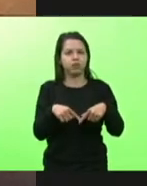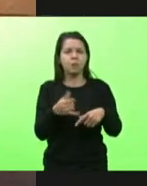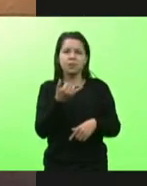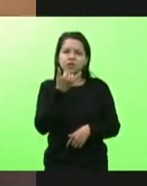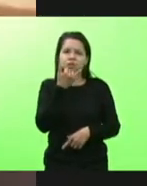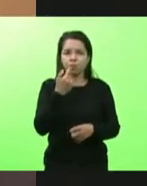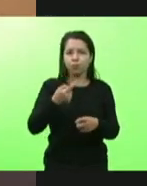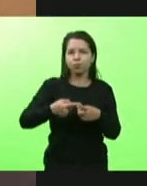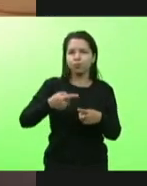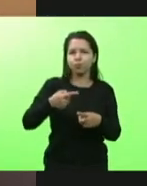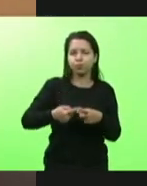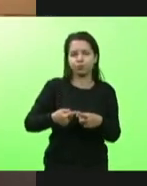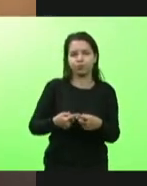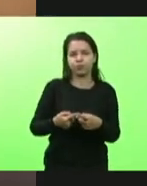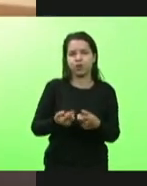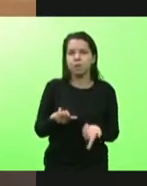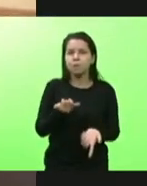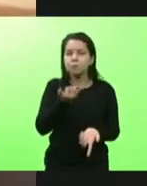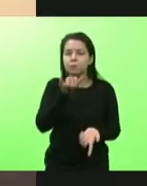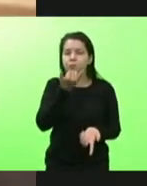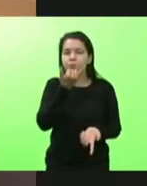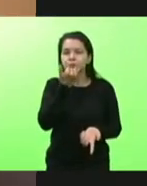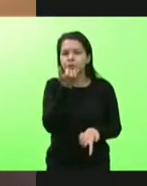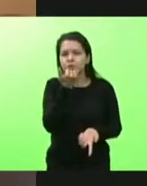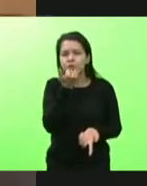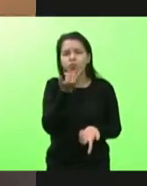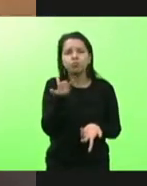Pedir perdão do quê?